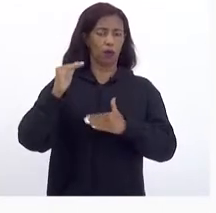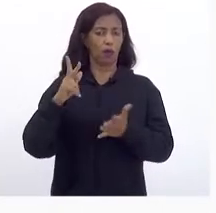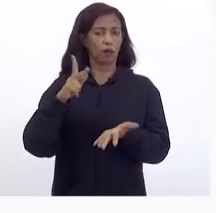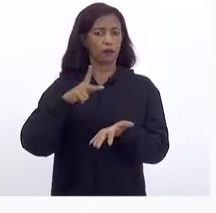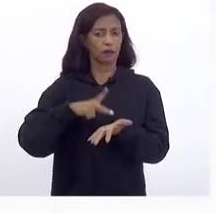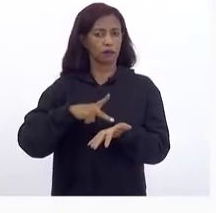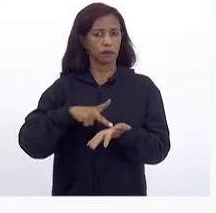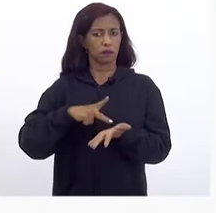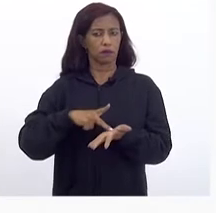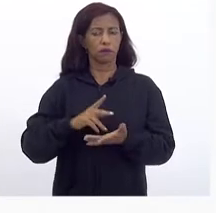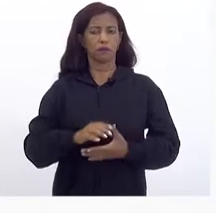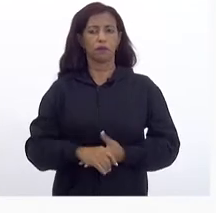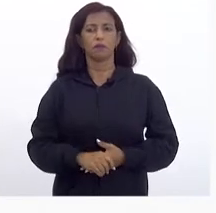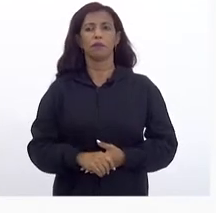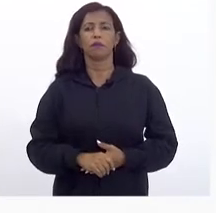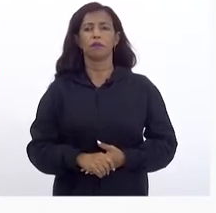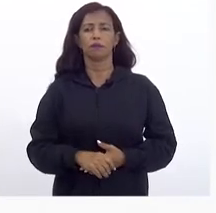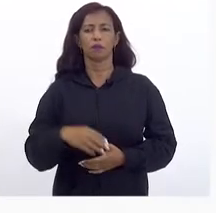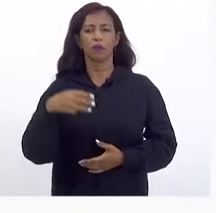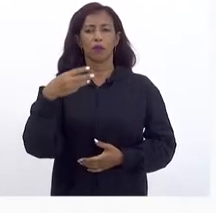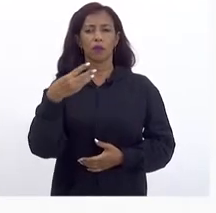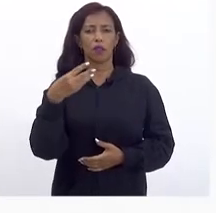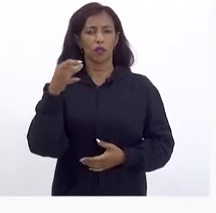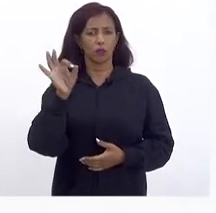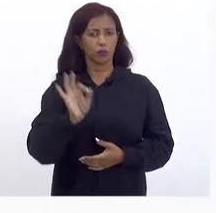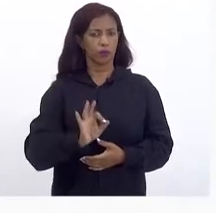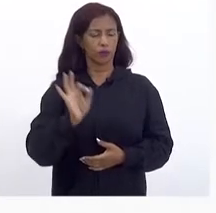De 3%